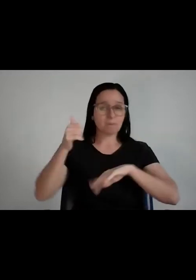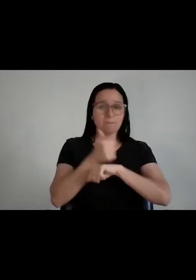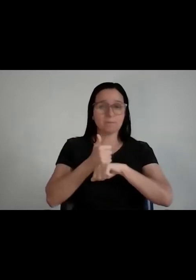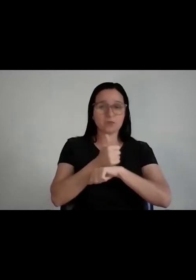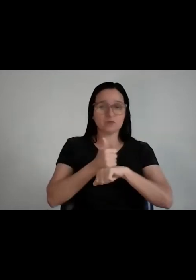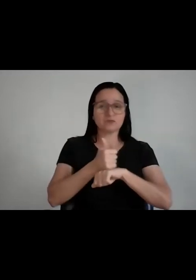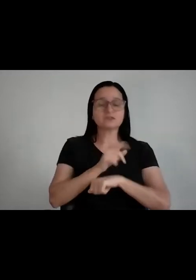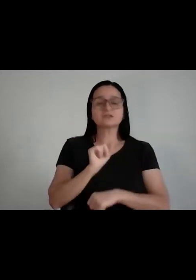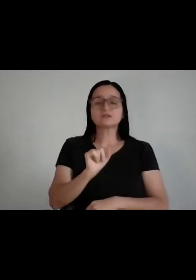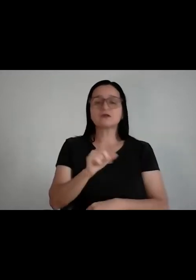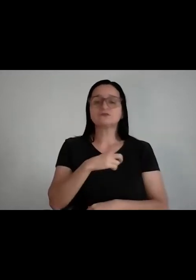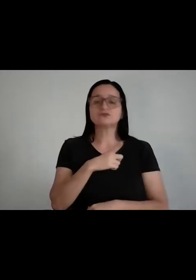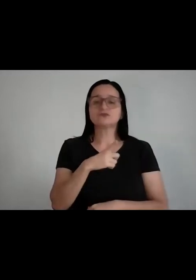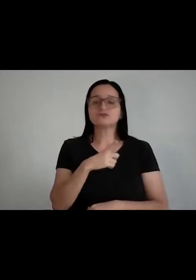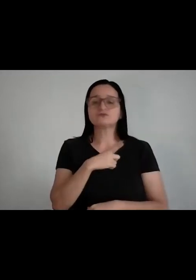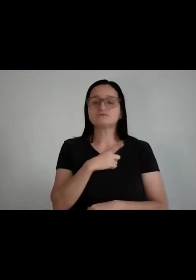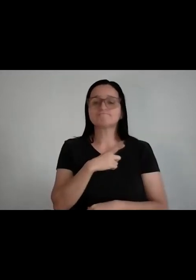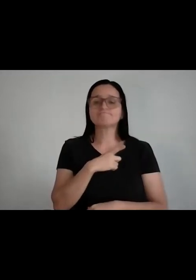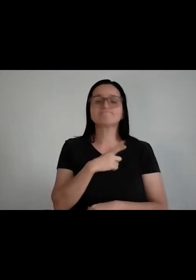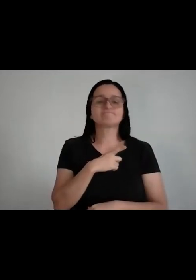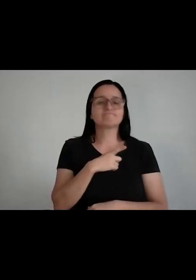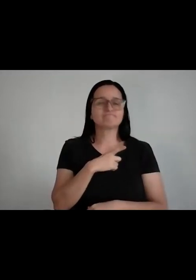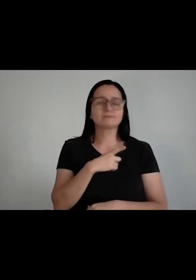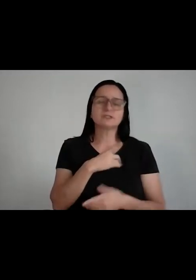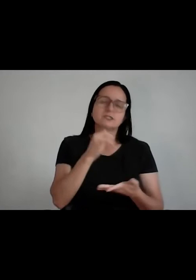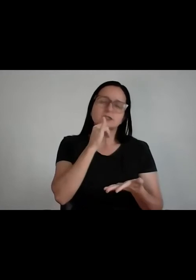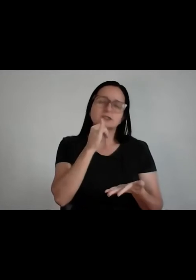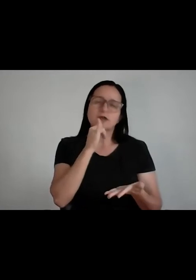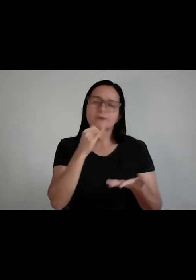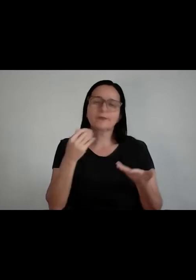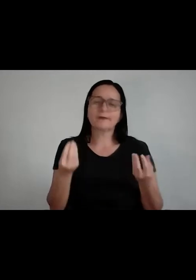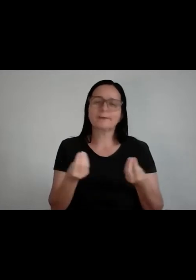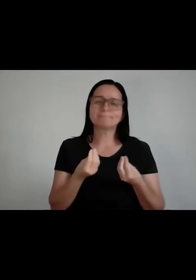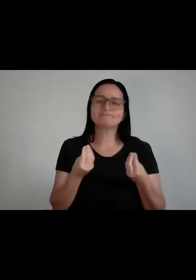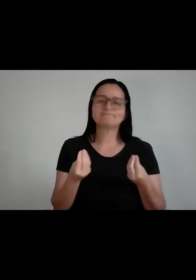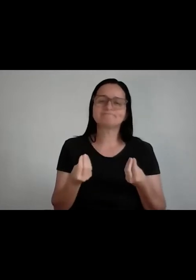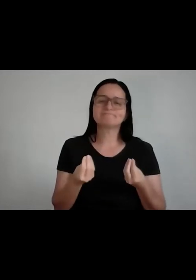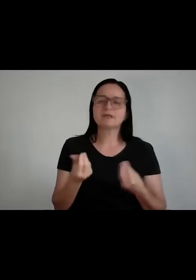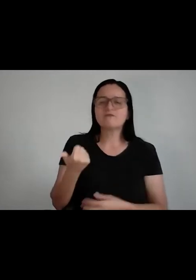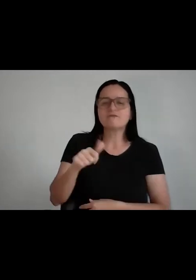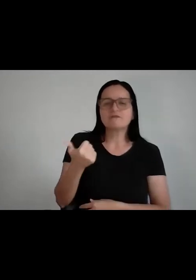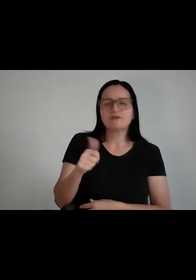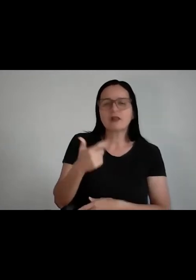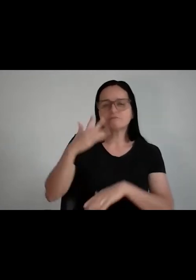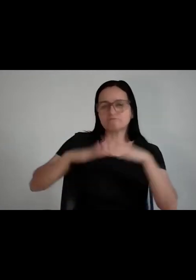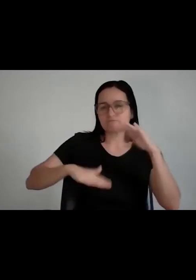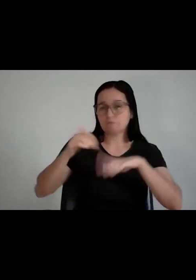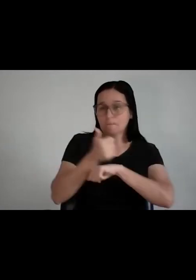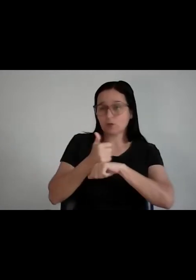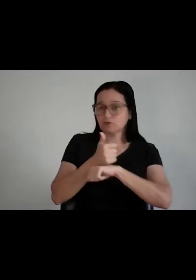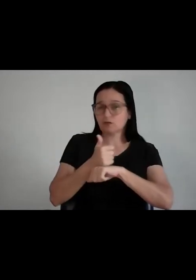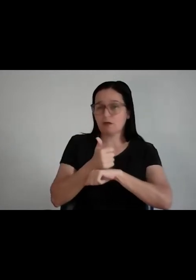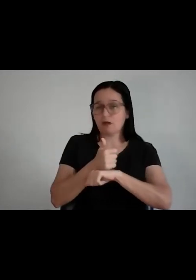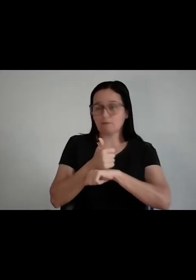chama de... O a gente vai avaliar os profissionais é o que a chama de